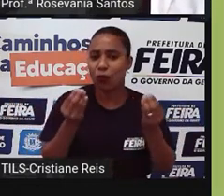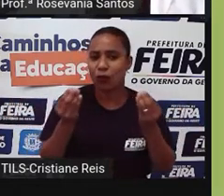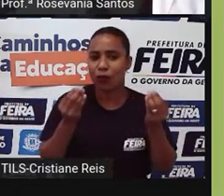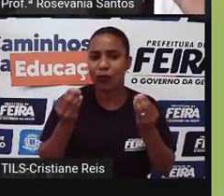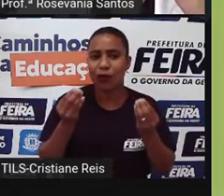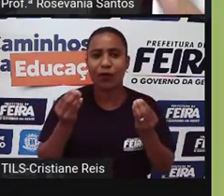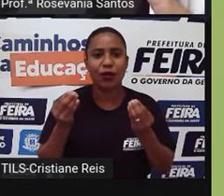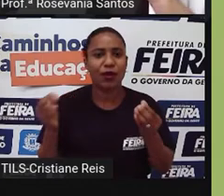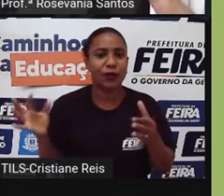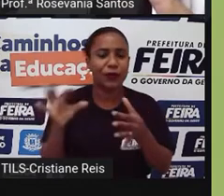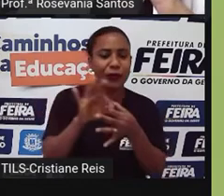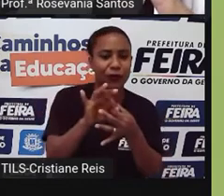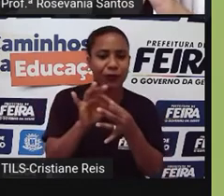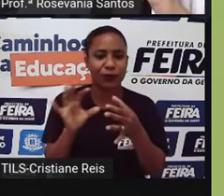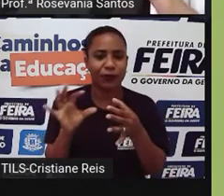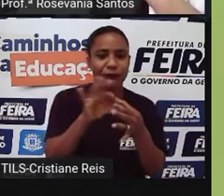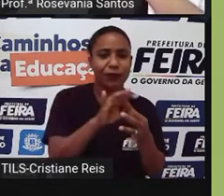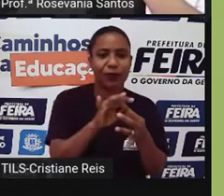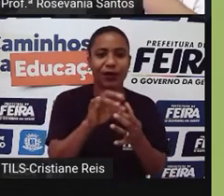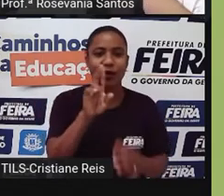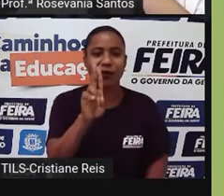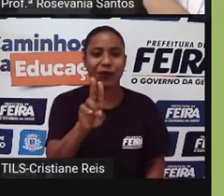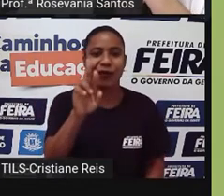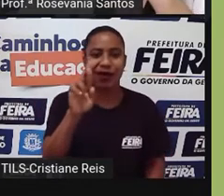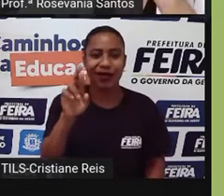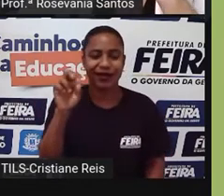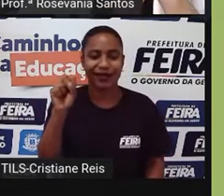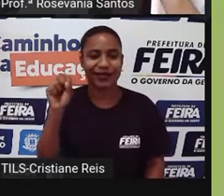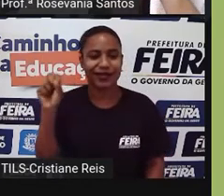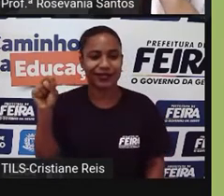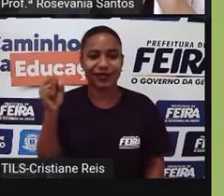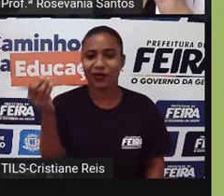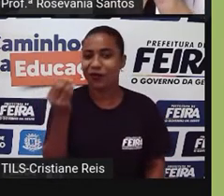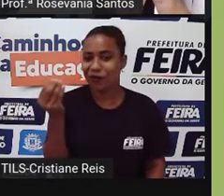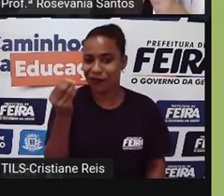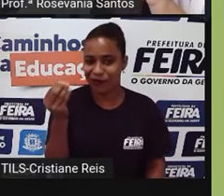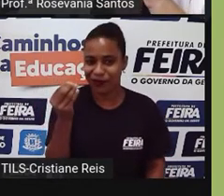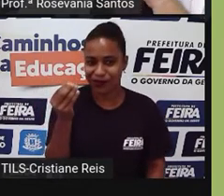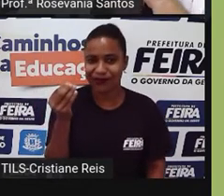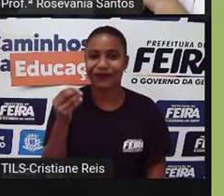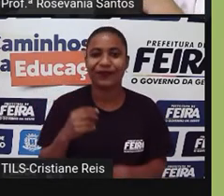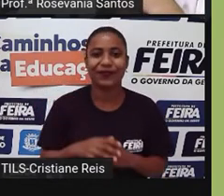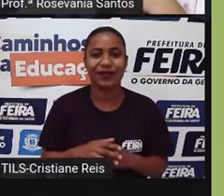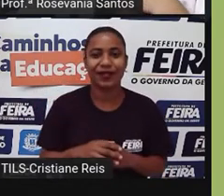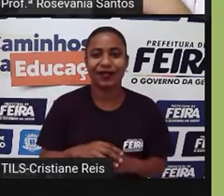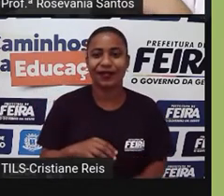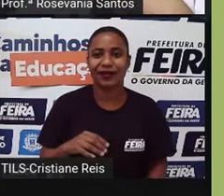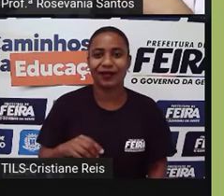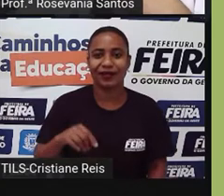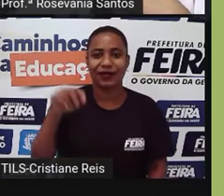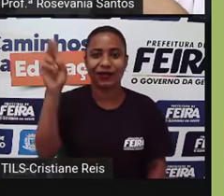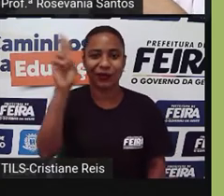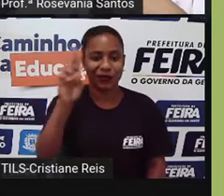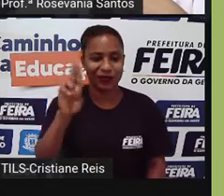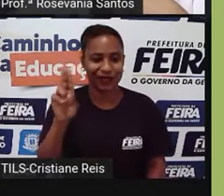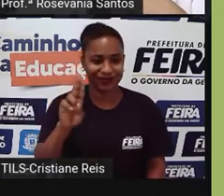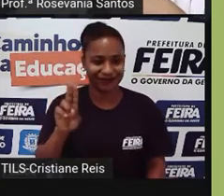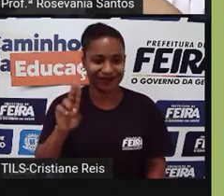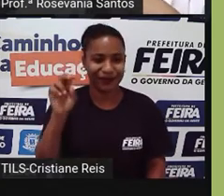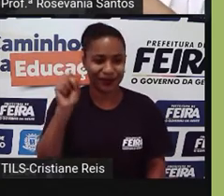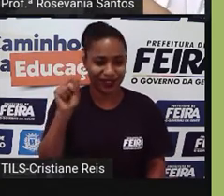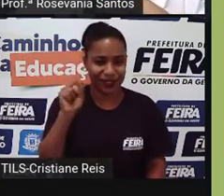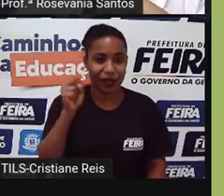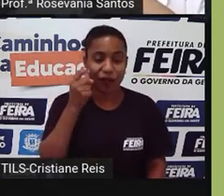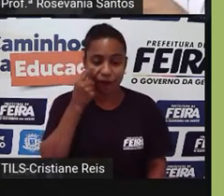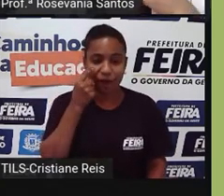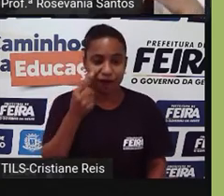né, que é a URSS, que é a União das Repúblicas Socialistas Soviéticas, ou como a gente chama mesmo, União Soviética. Foi uma